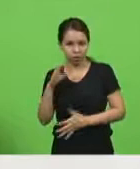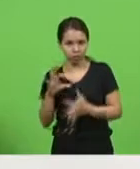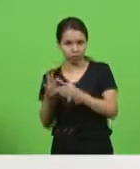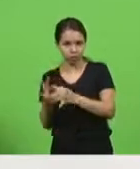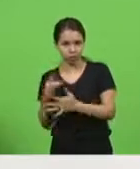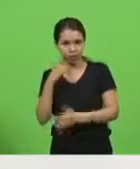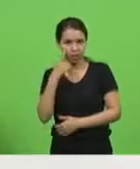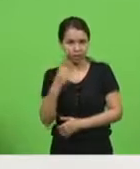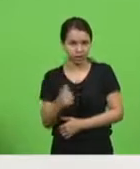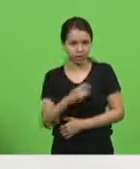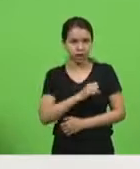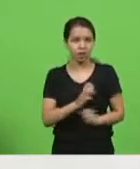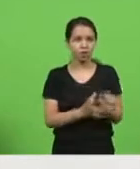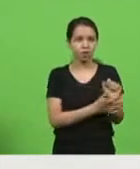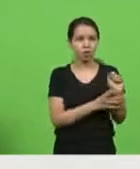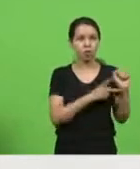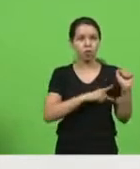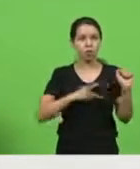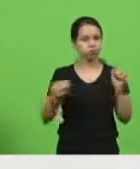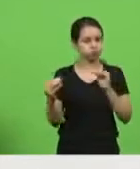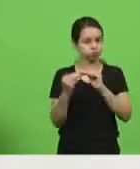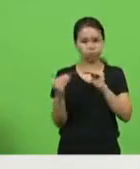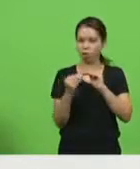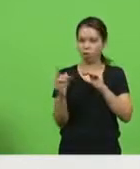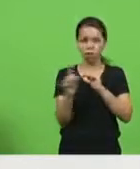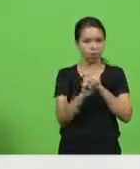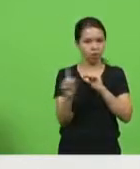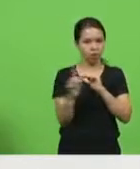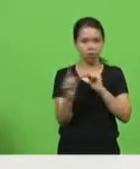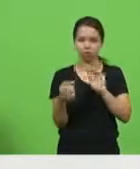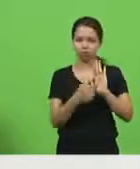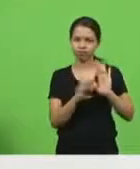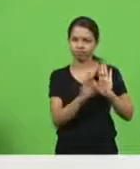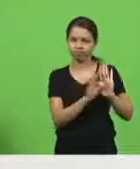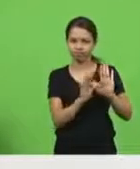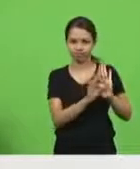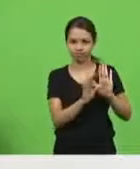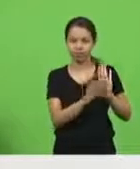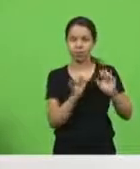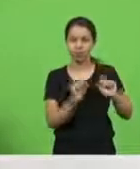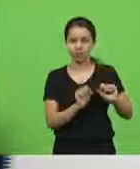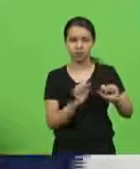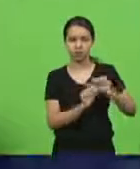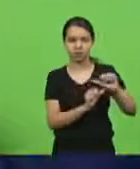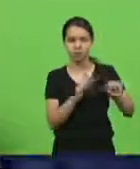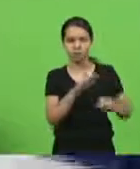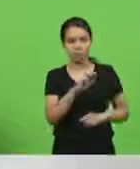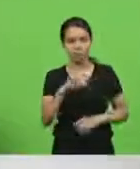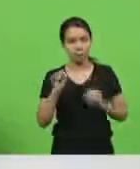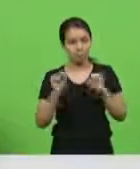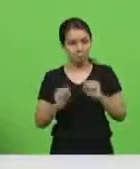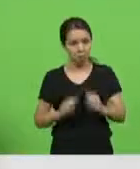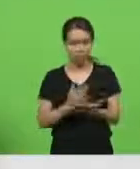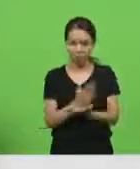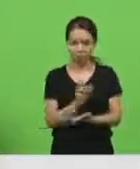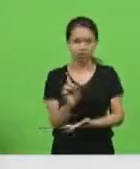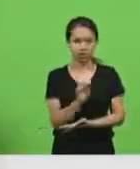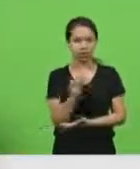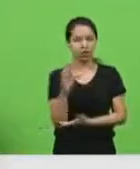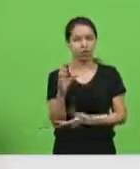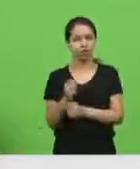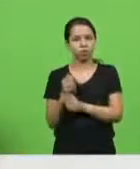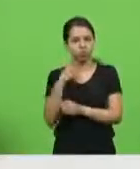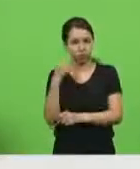estavos em discordância com o texto de maneira a corrigir-se. Um grande risco da PEC 186 não ser aprovada no coro de